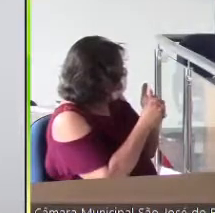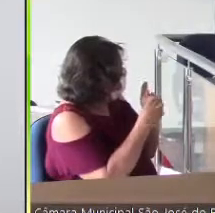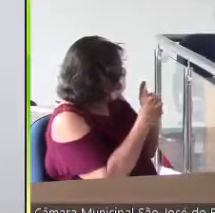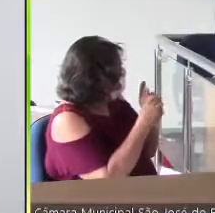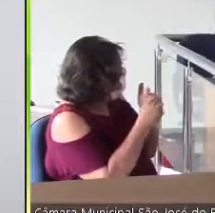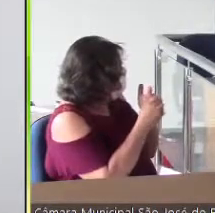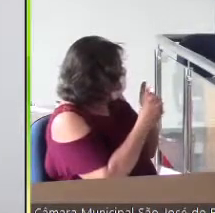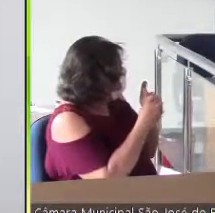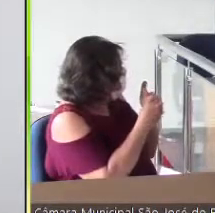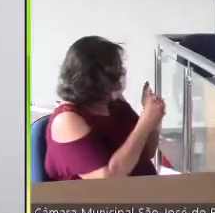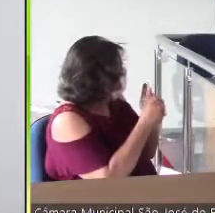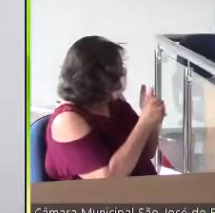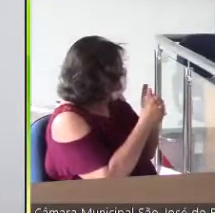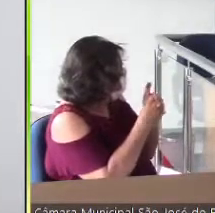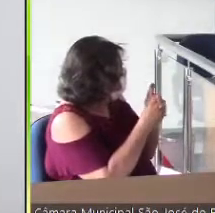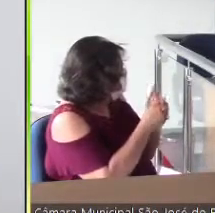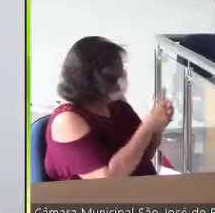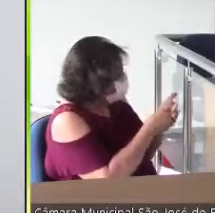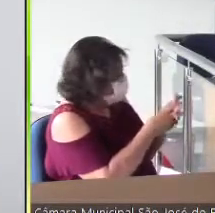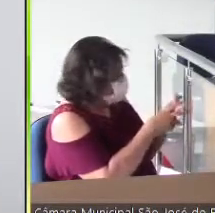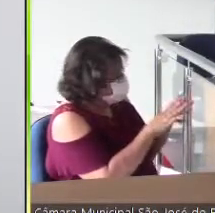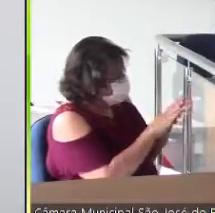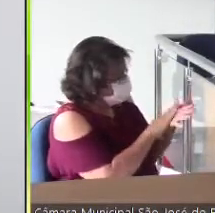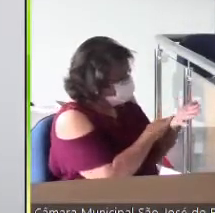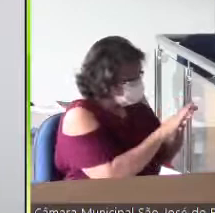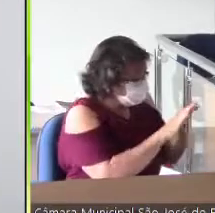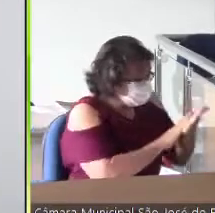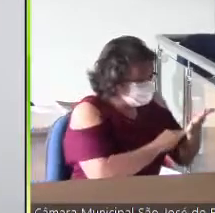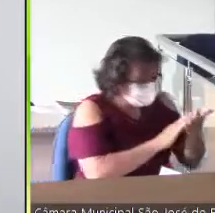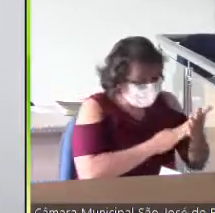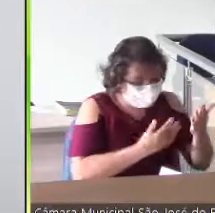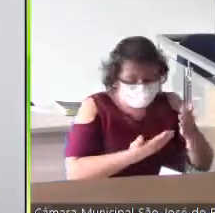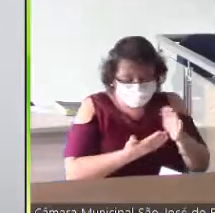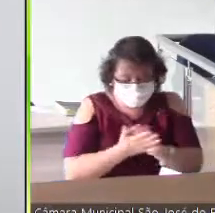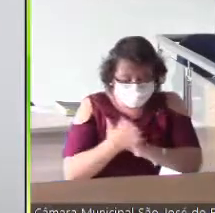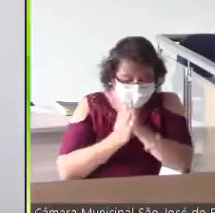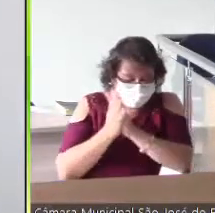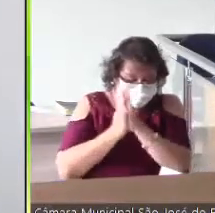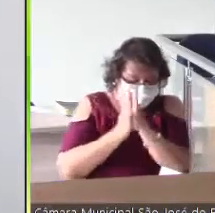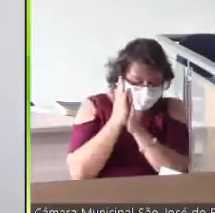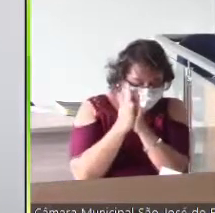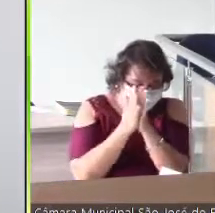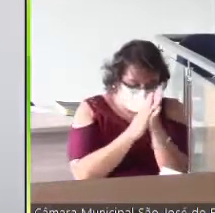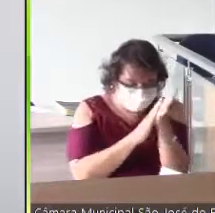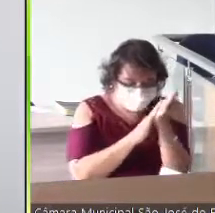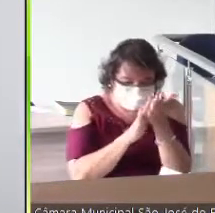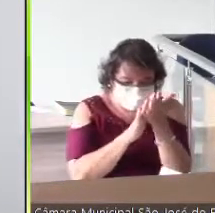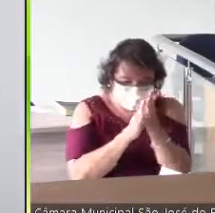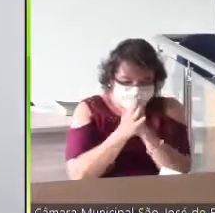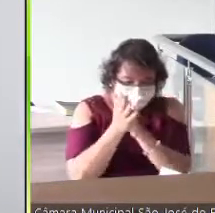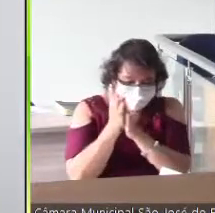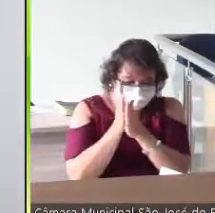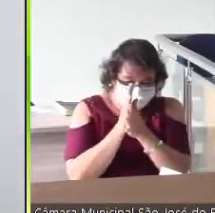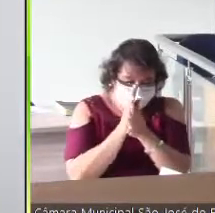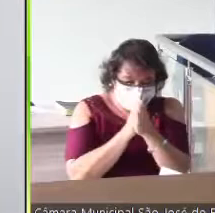O caso do Botafogo, até meu pai, quanto pessoa física, ajudou, doando muita parte de estrutura, metálica também,